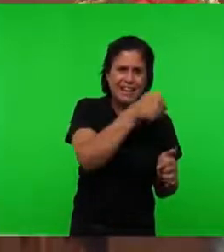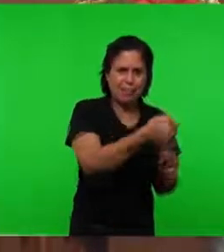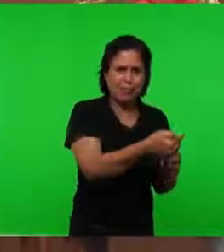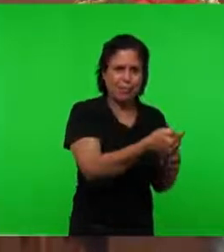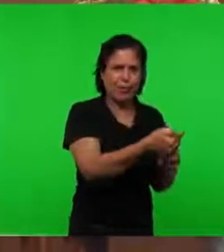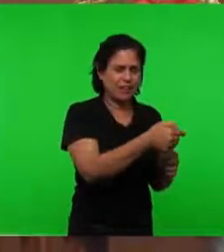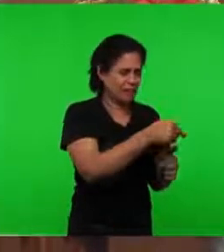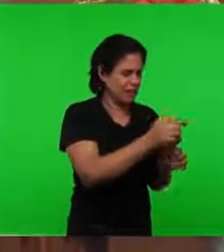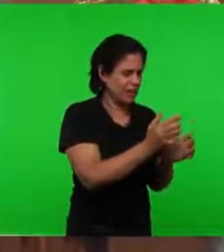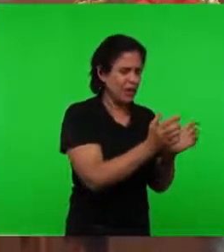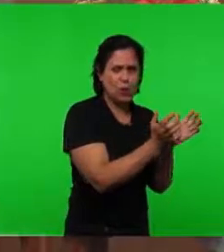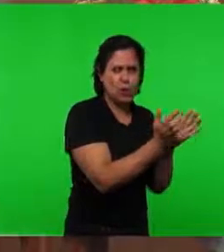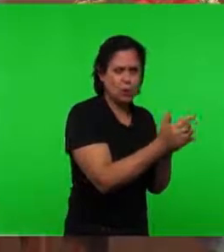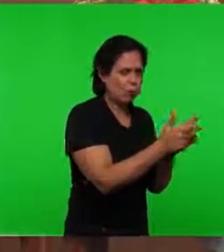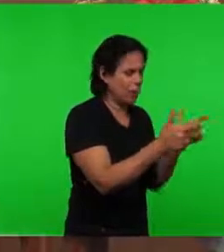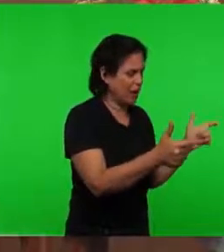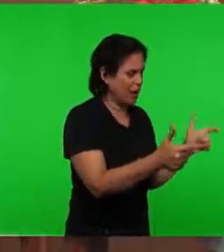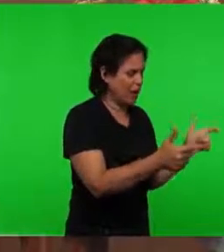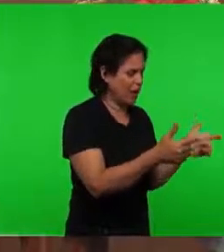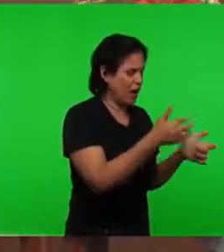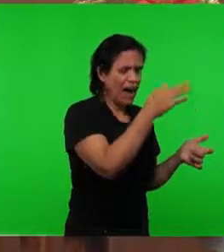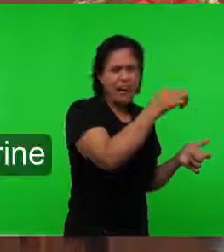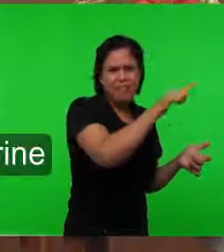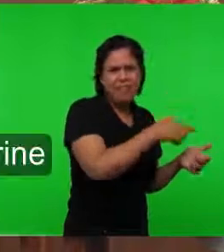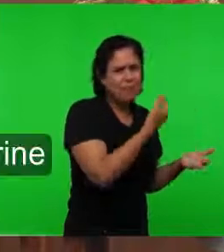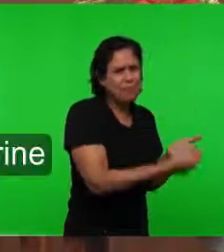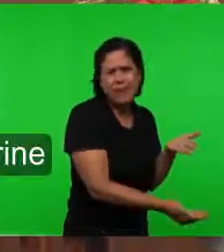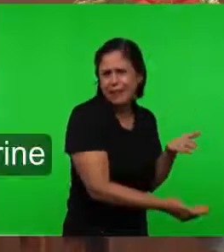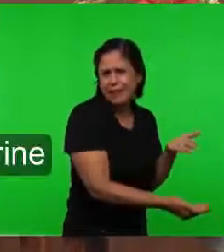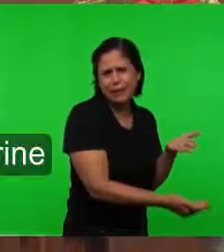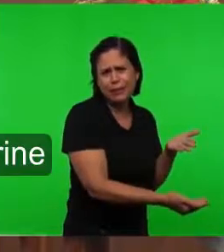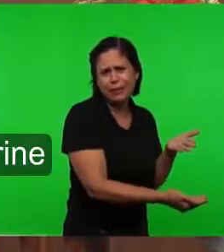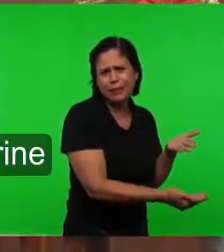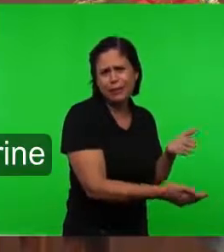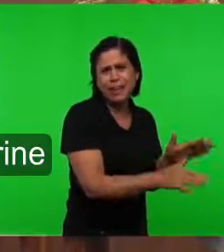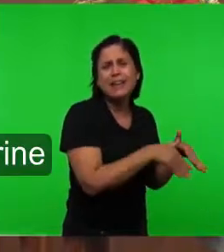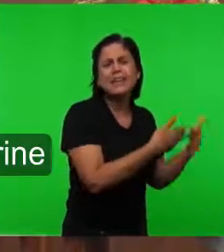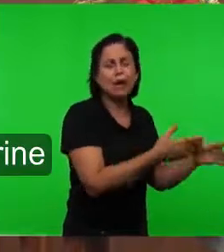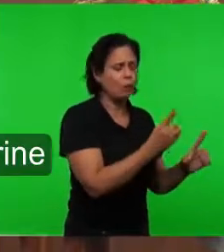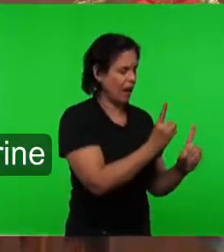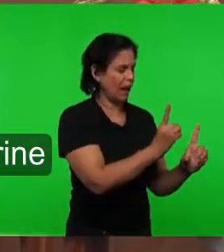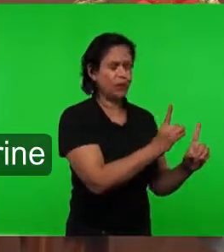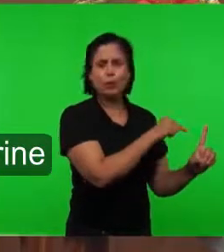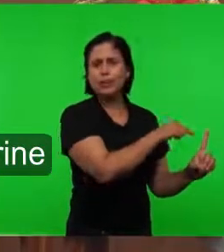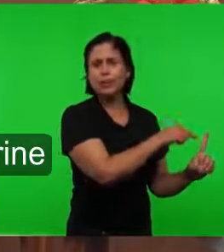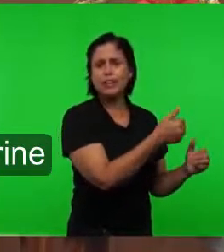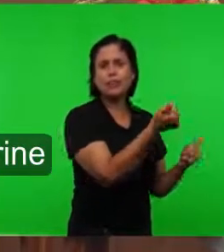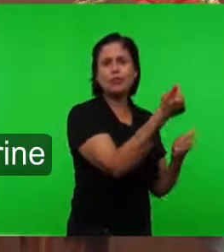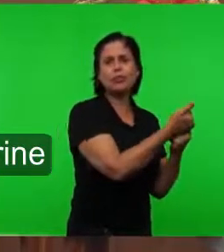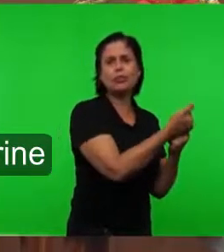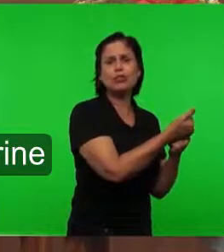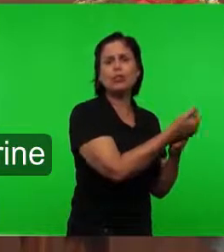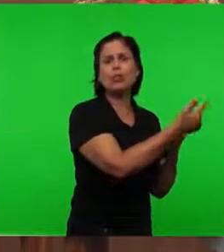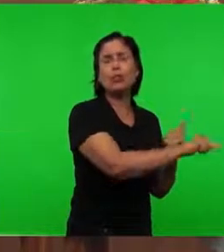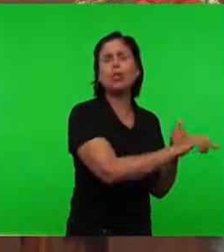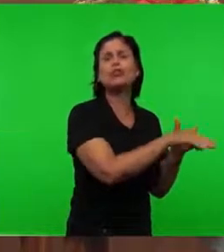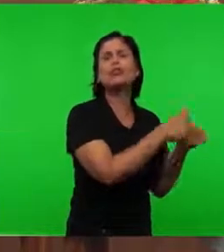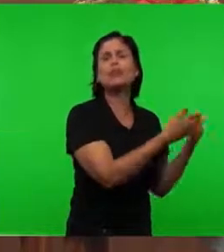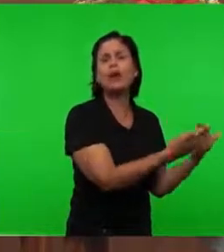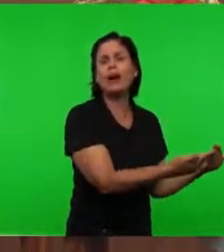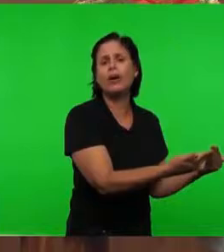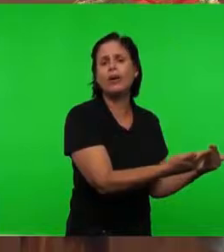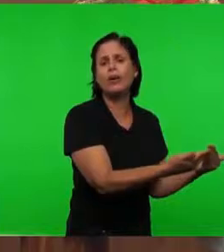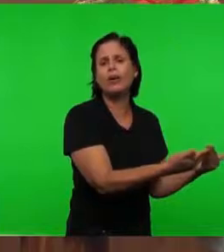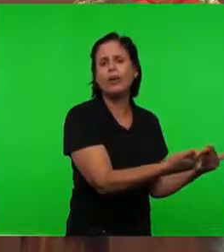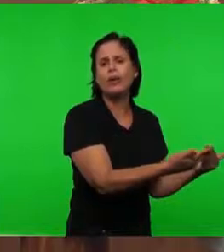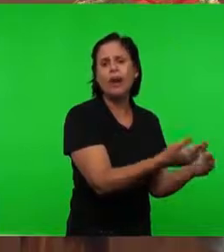Então O que A doutrina Que substituiu A doutrina Da igreja A doutrina Do